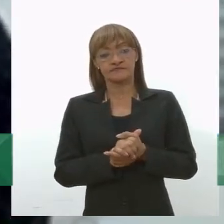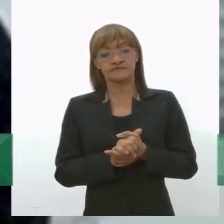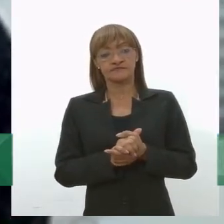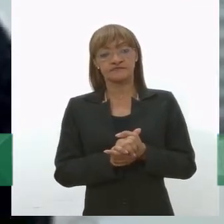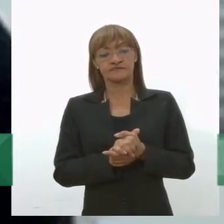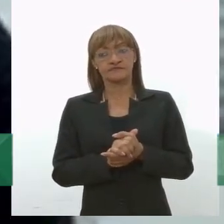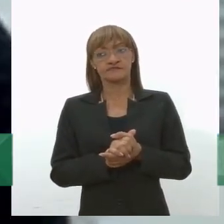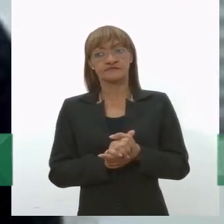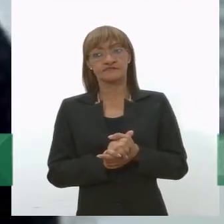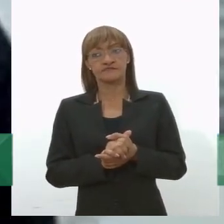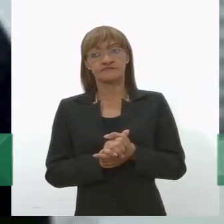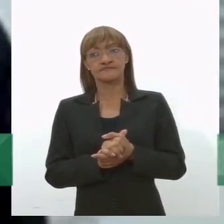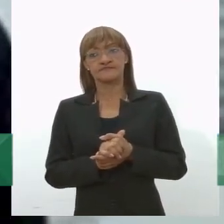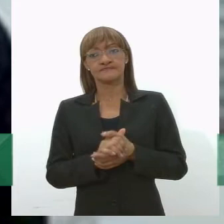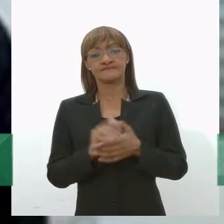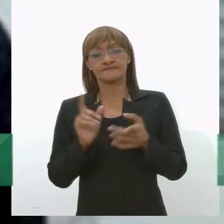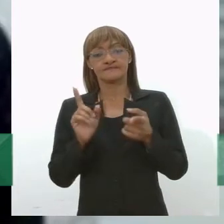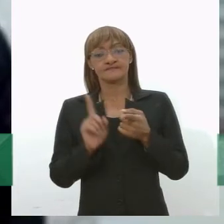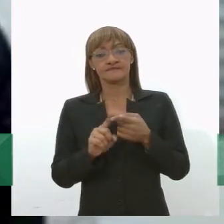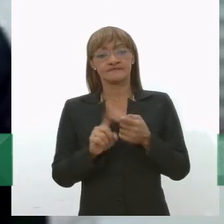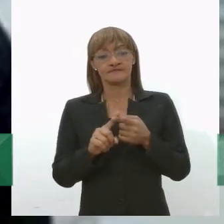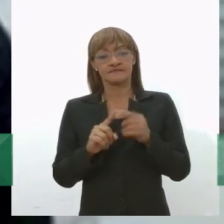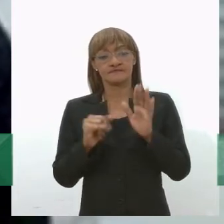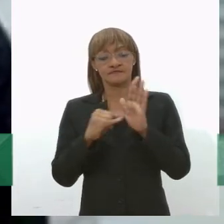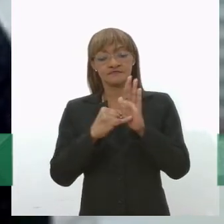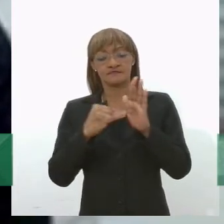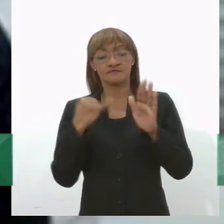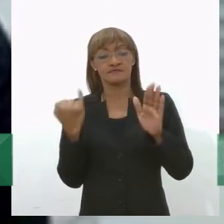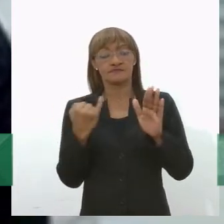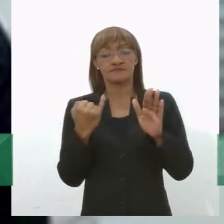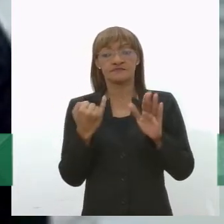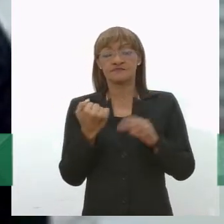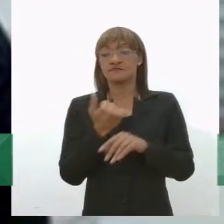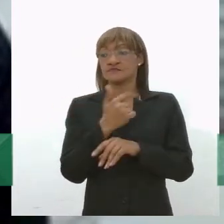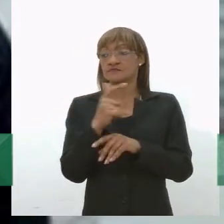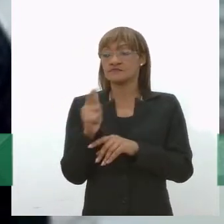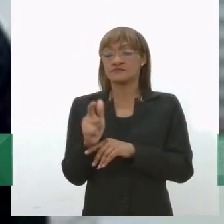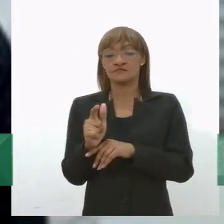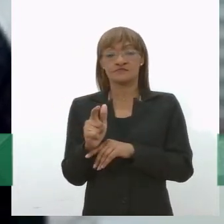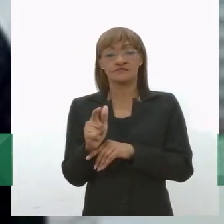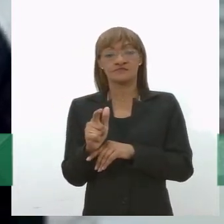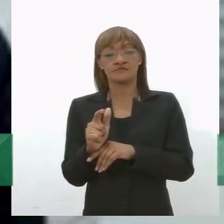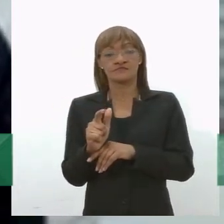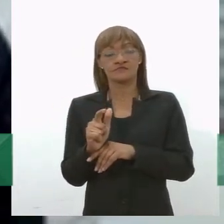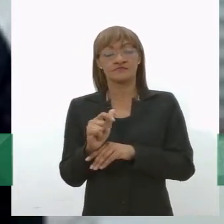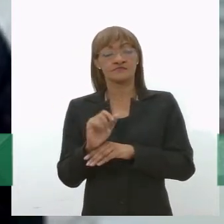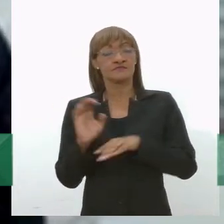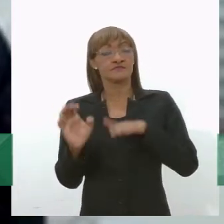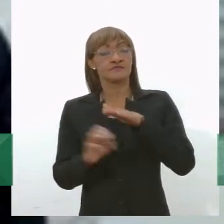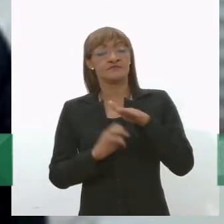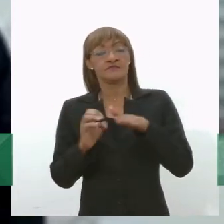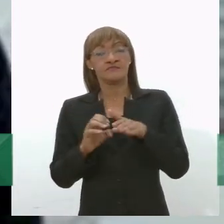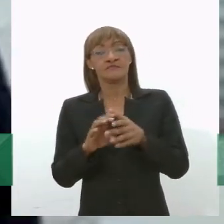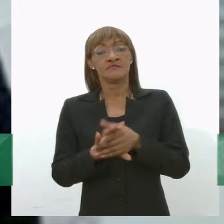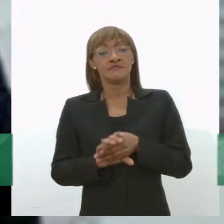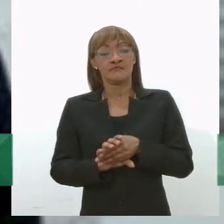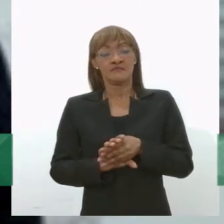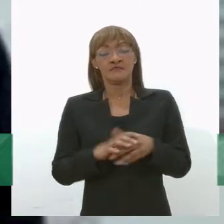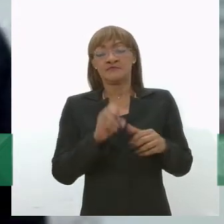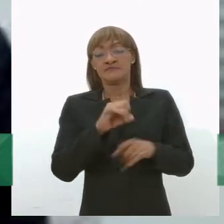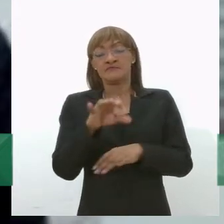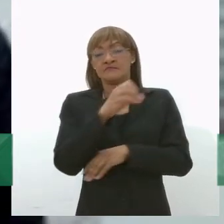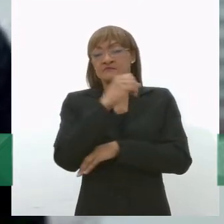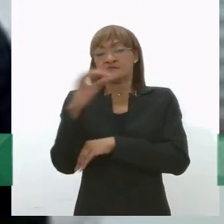tanto como no contrato com as cooperativas. Também temos um item específico de educação ambiental que os próprios